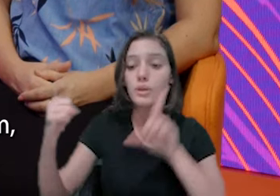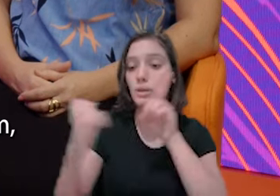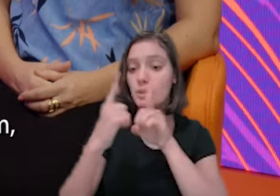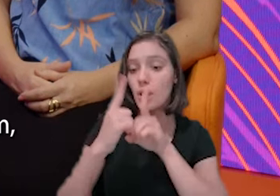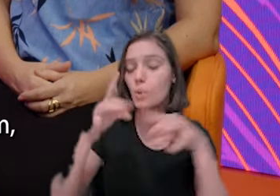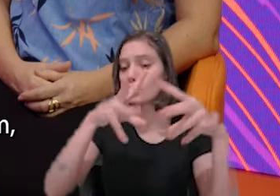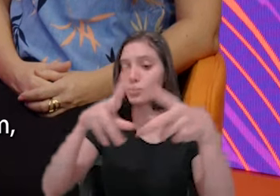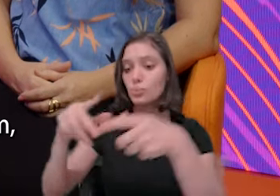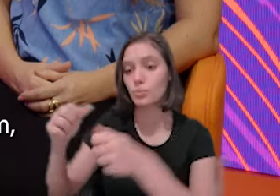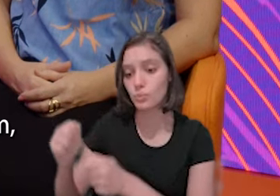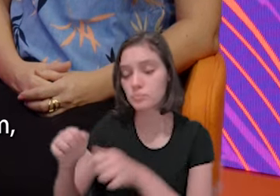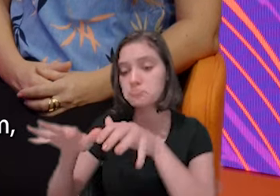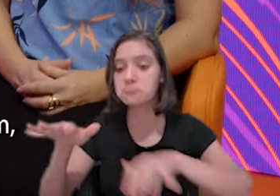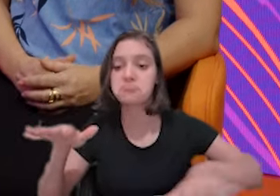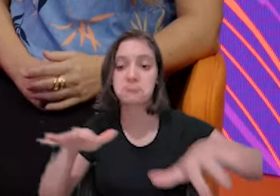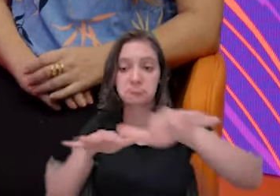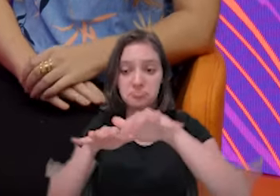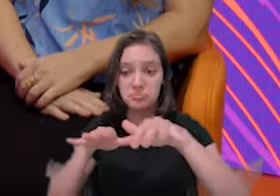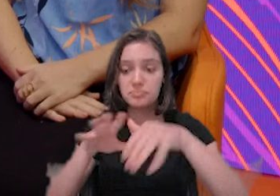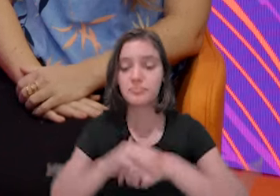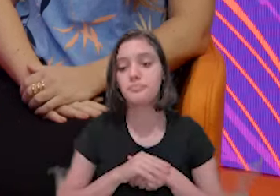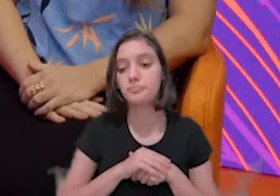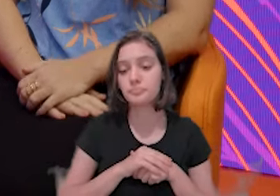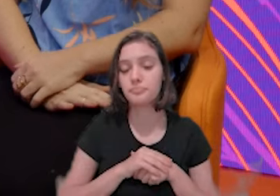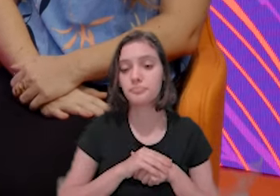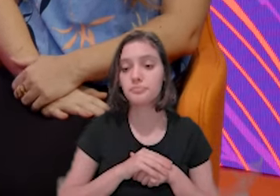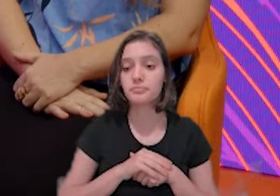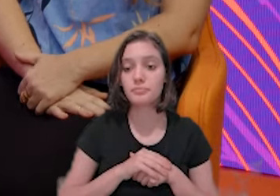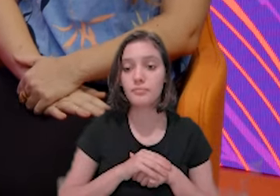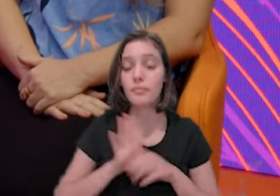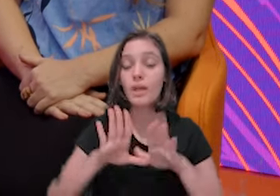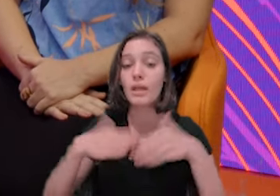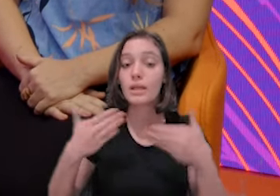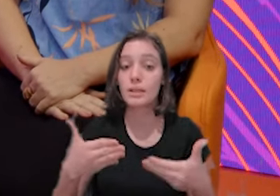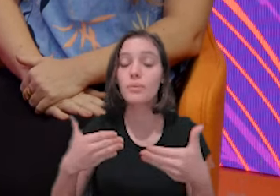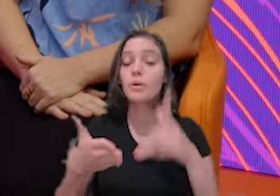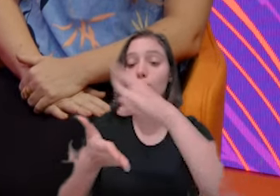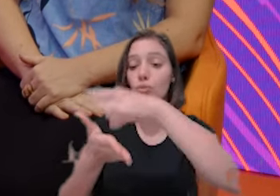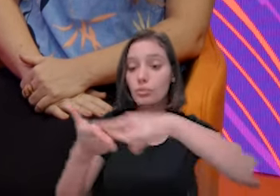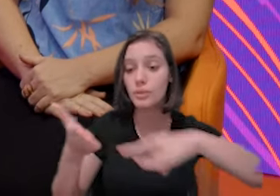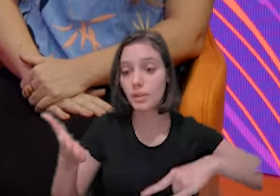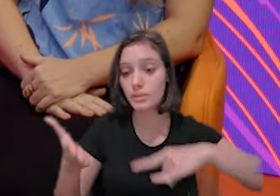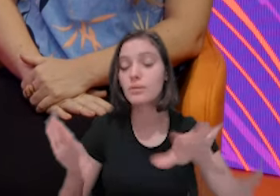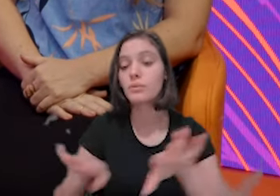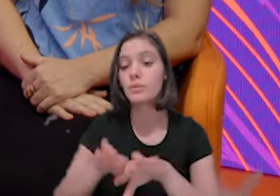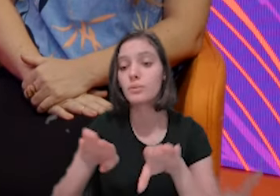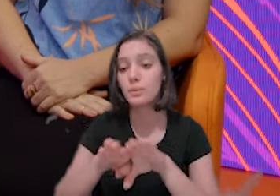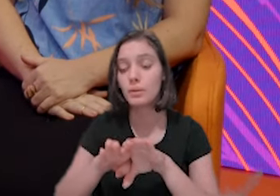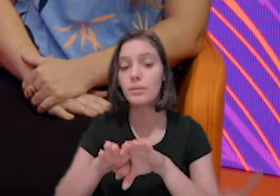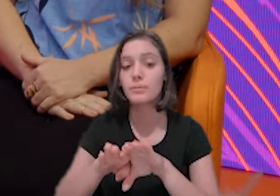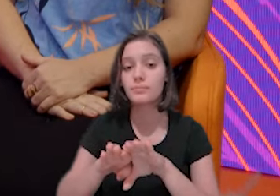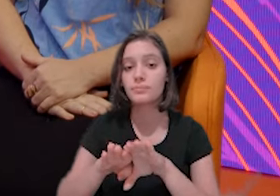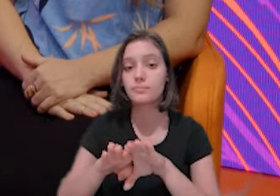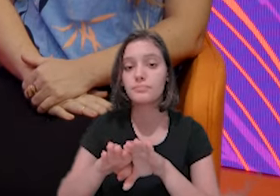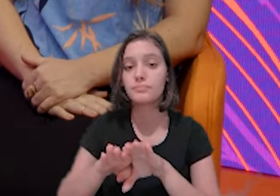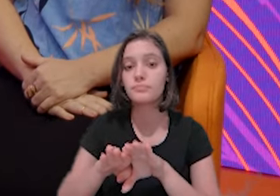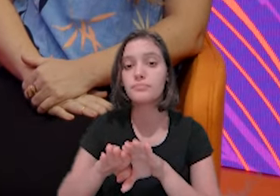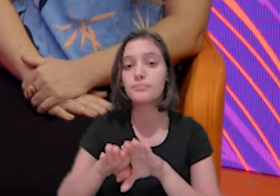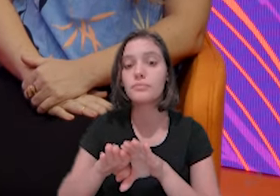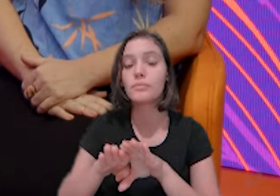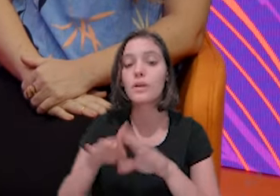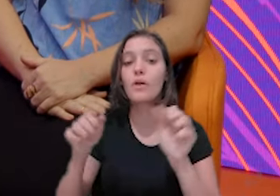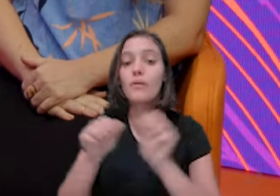de documentação também, o senhor Moisés lá, ele brinda todo o suporte lá. A família inteira trabalha e ajuda